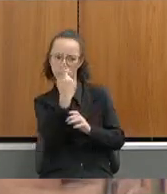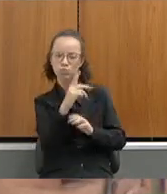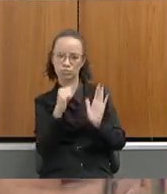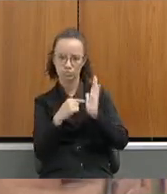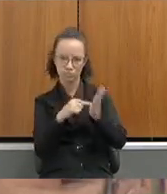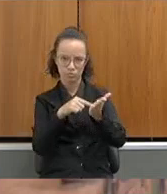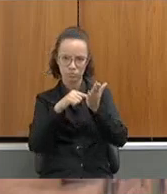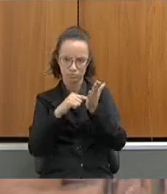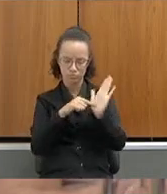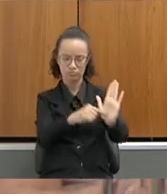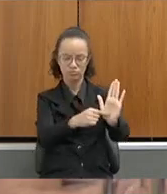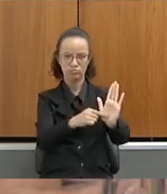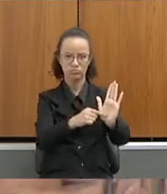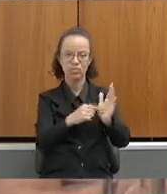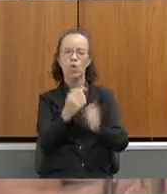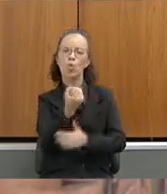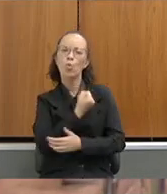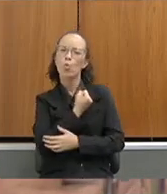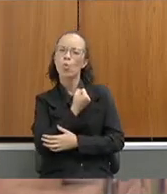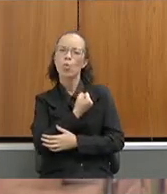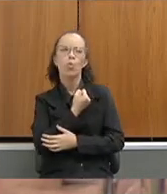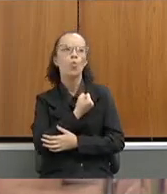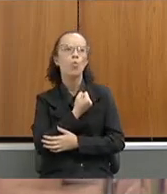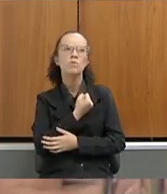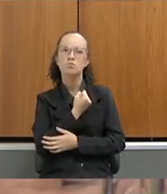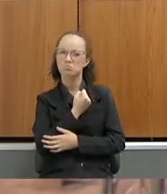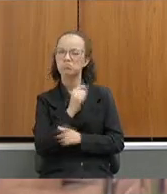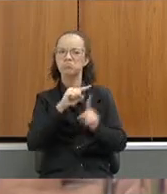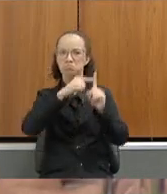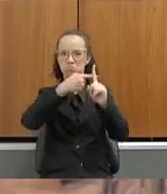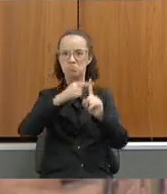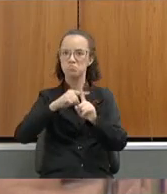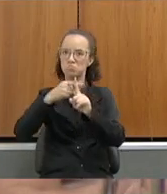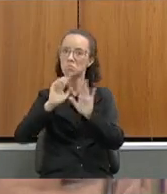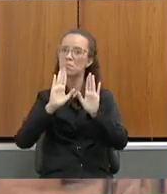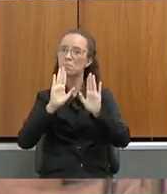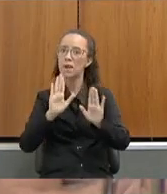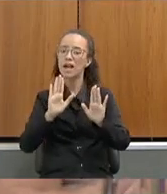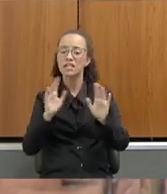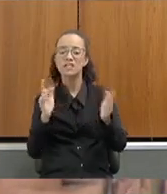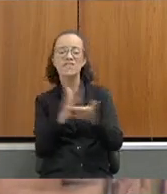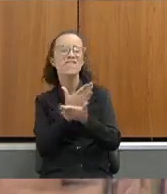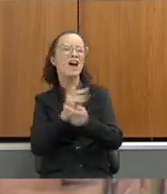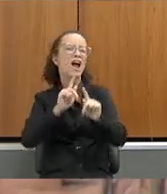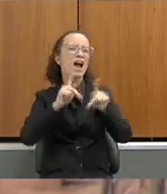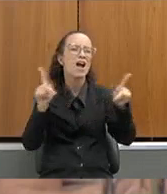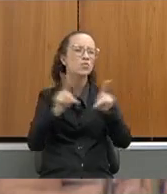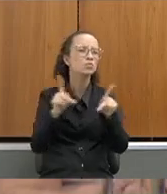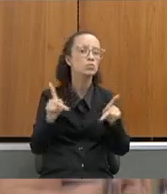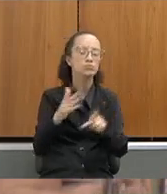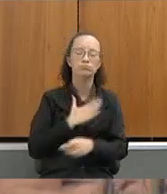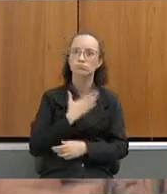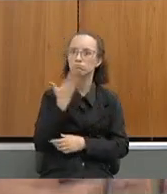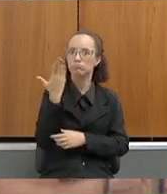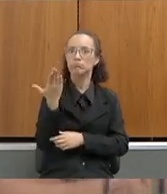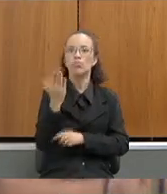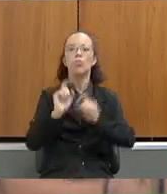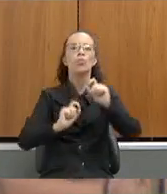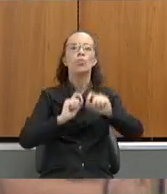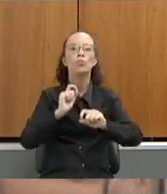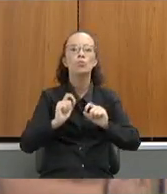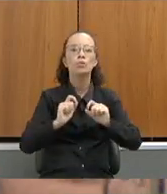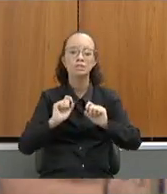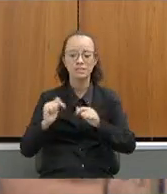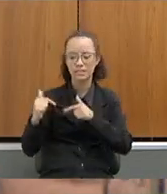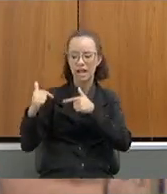reforço com números significativos, mas vários professores foram surpreendidos por um